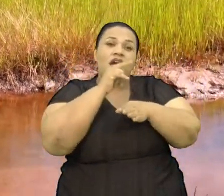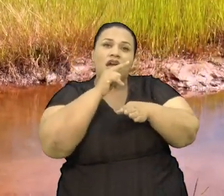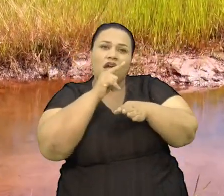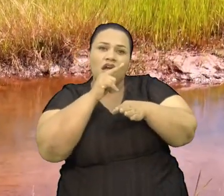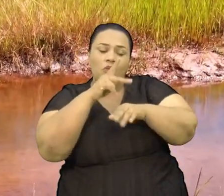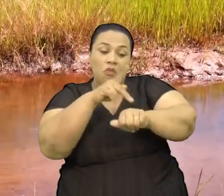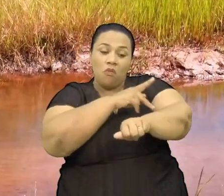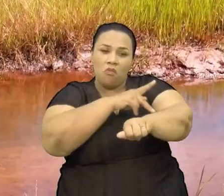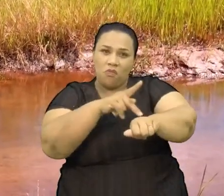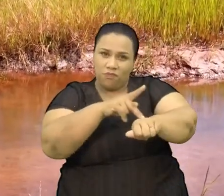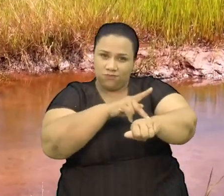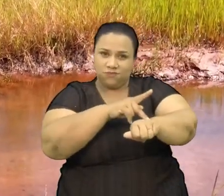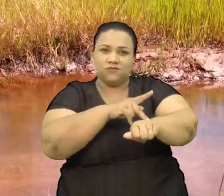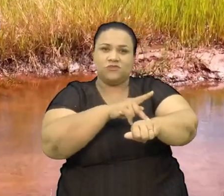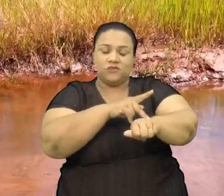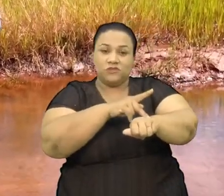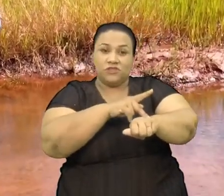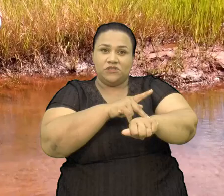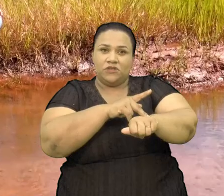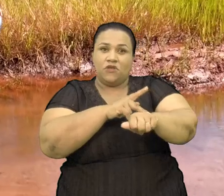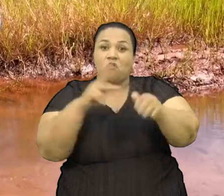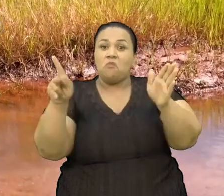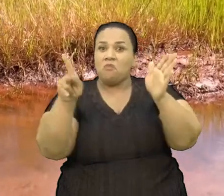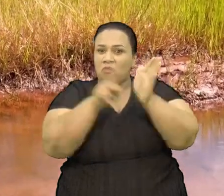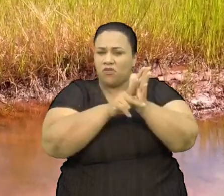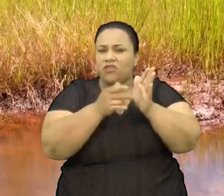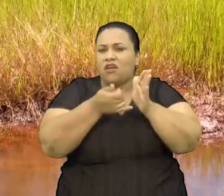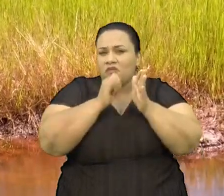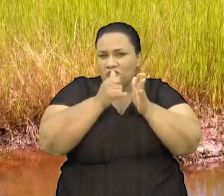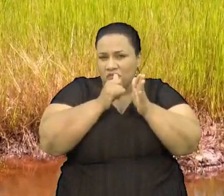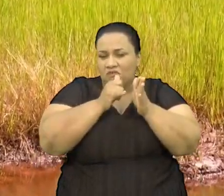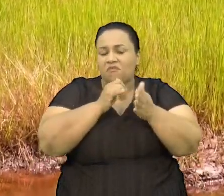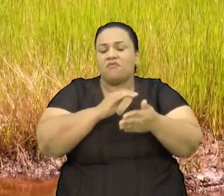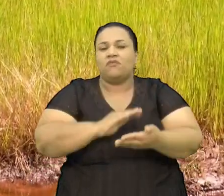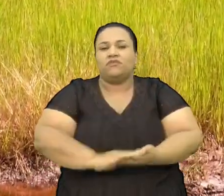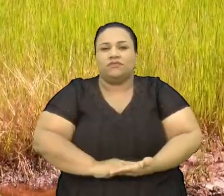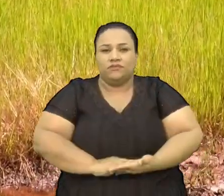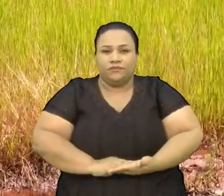pura Água limpa Potável Para beber